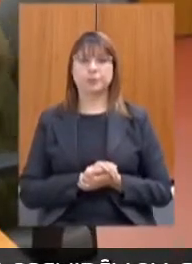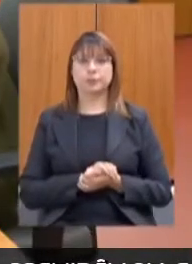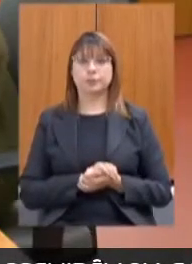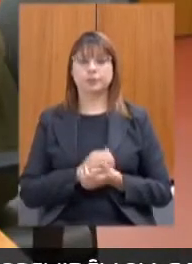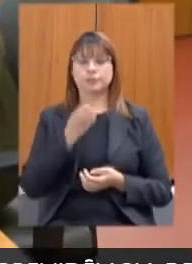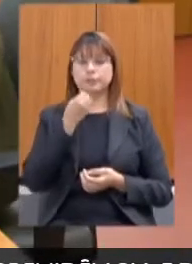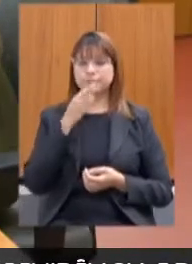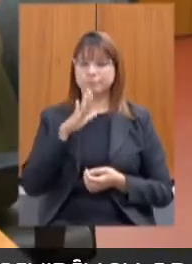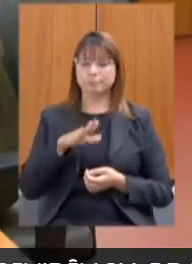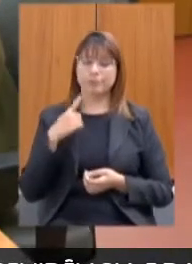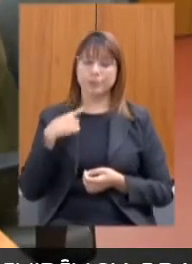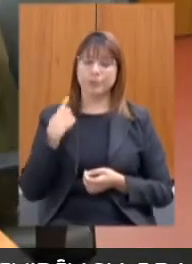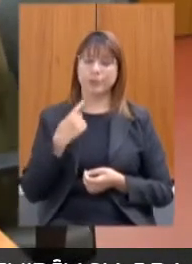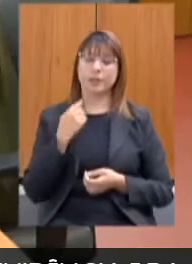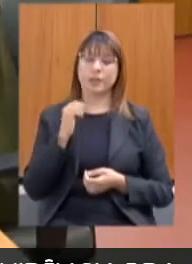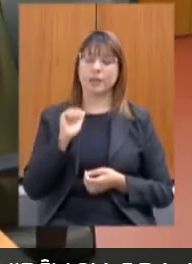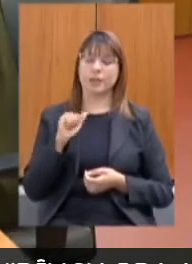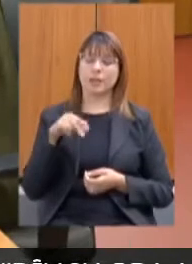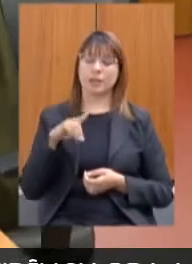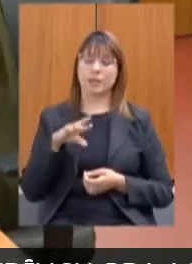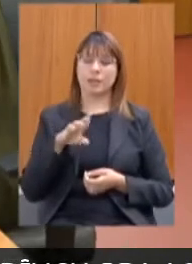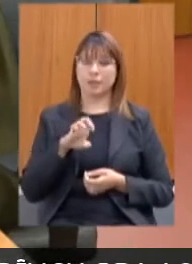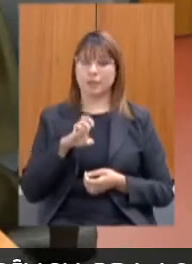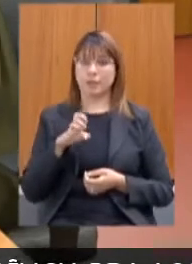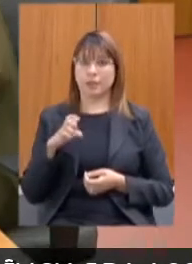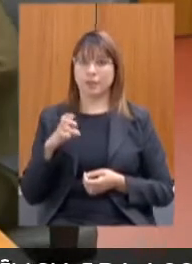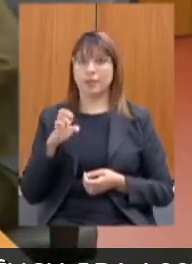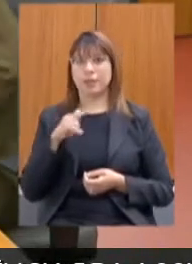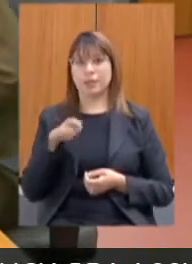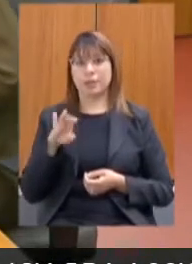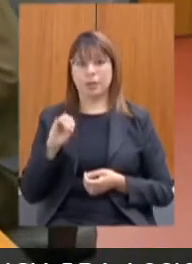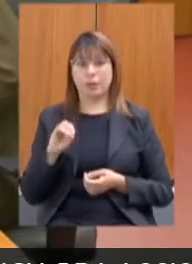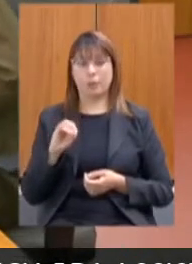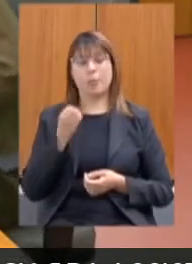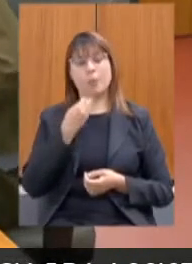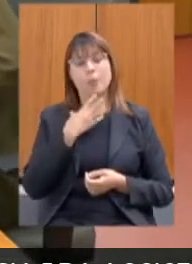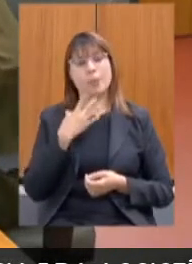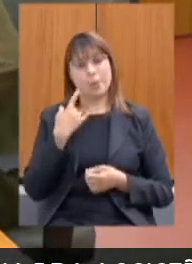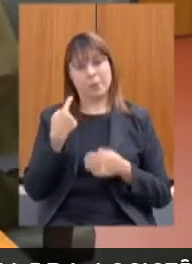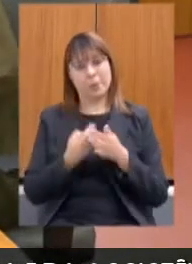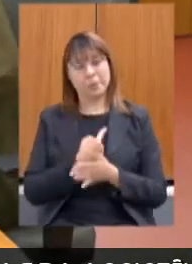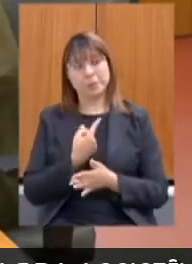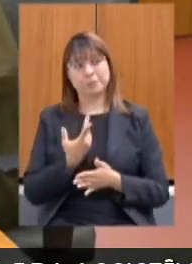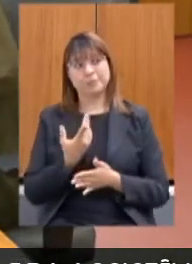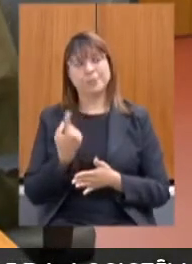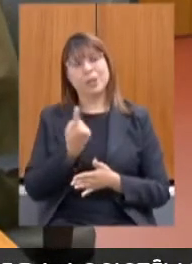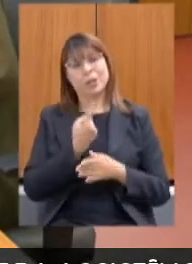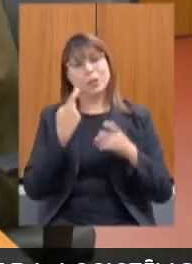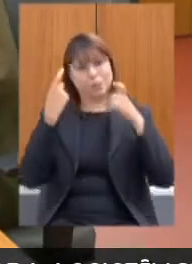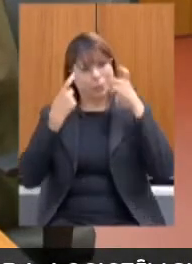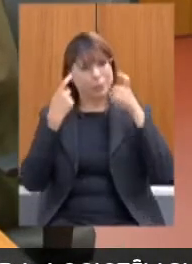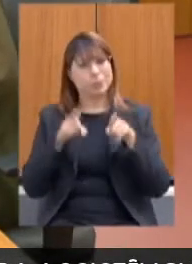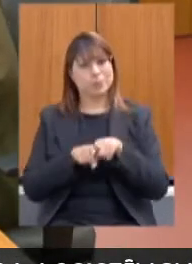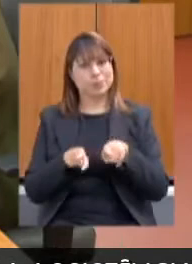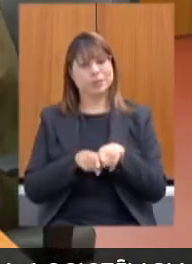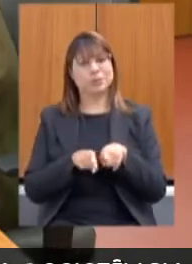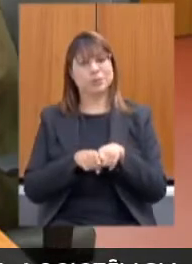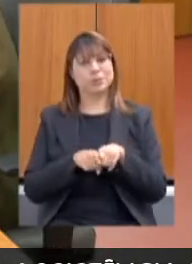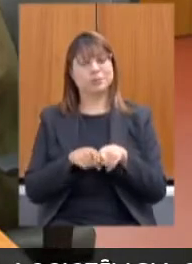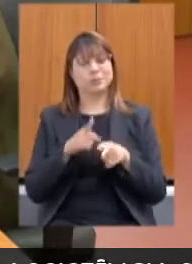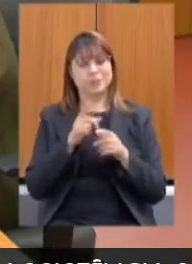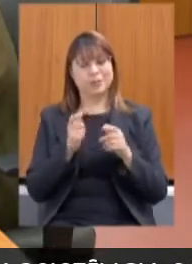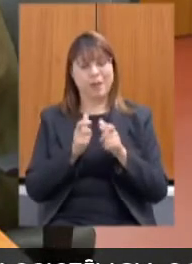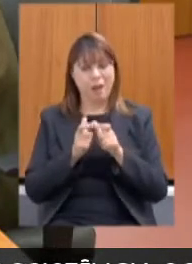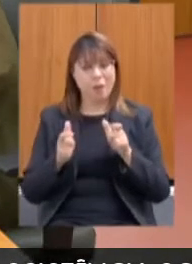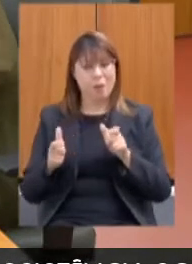Boa tarde, deputado André Crintão, uma excelente pergunta. Nossa preocupação também dessa explosão,